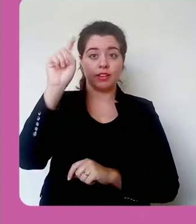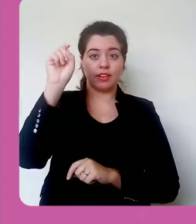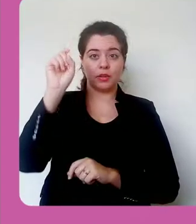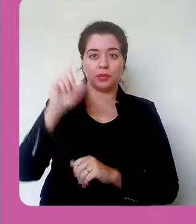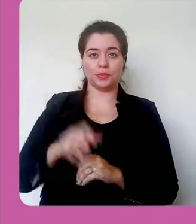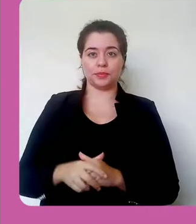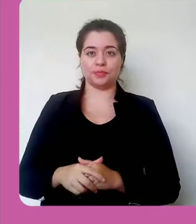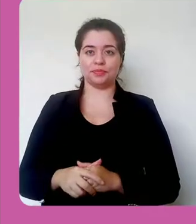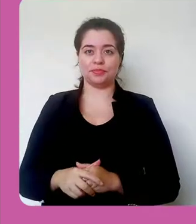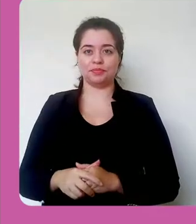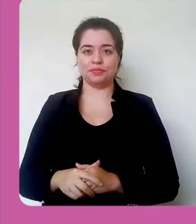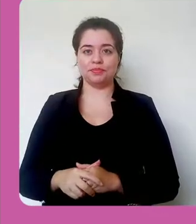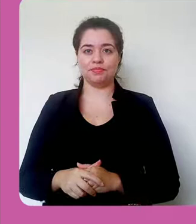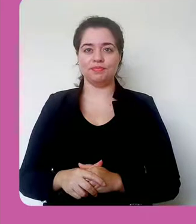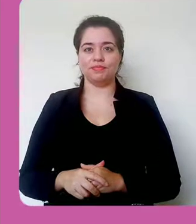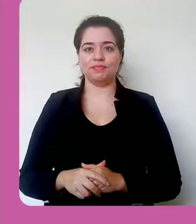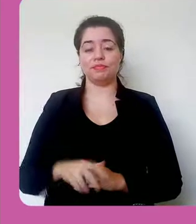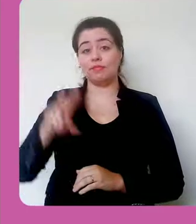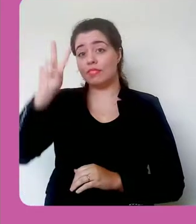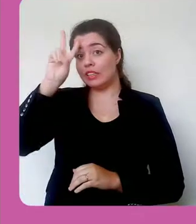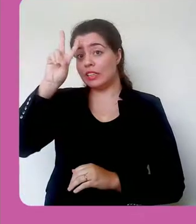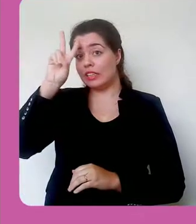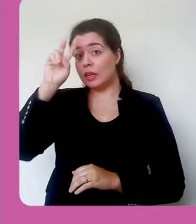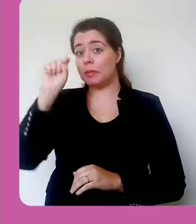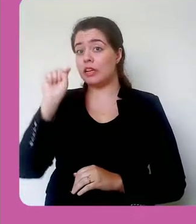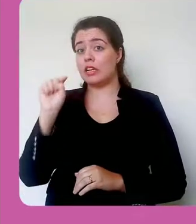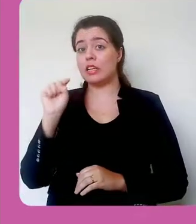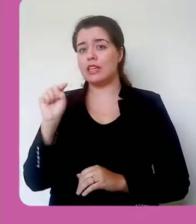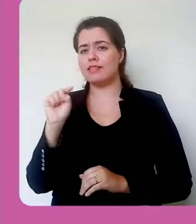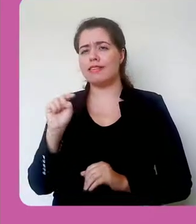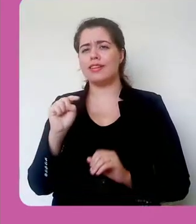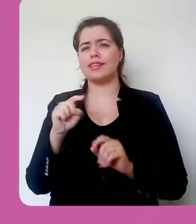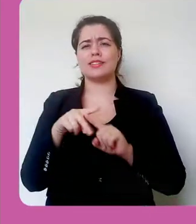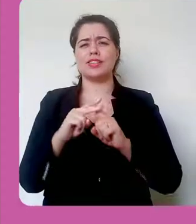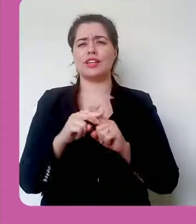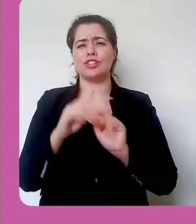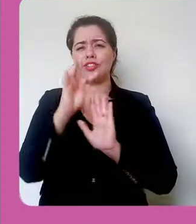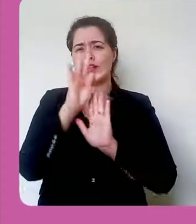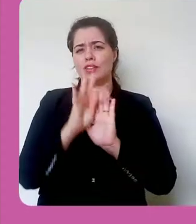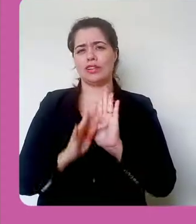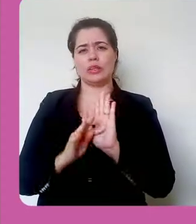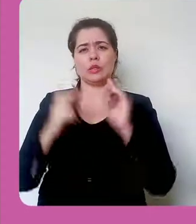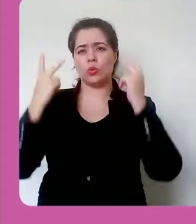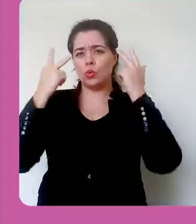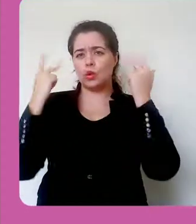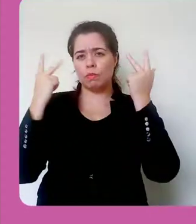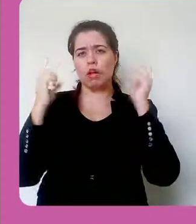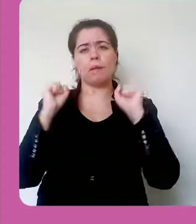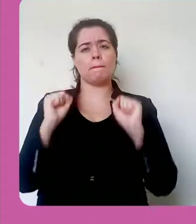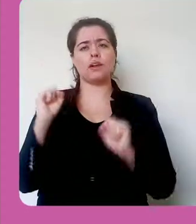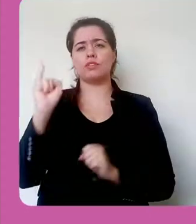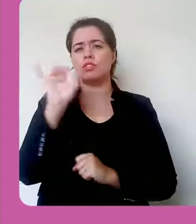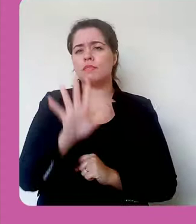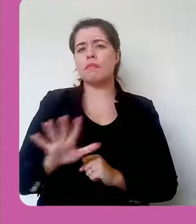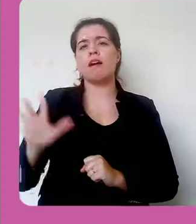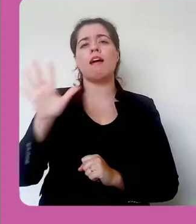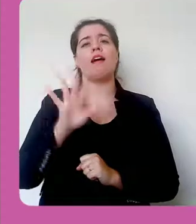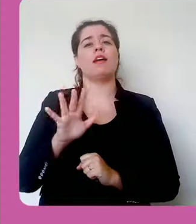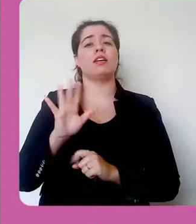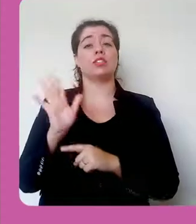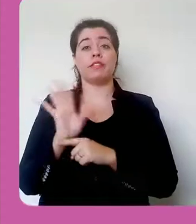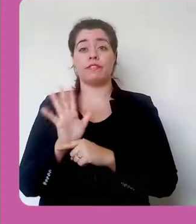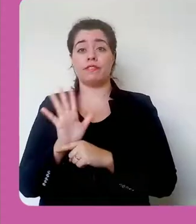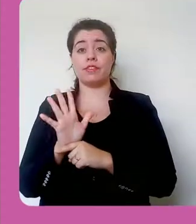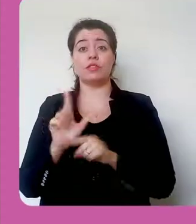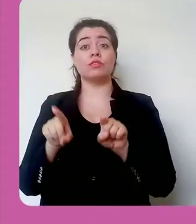um editor de texto que a gente conhece, né? Então, você pode colocar imagens, pode colocar vídeos, pode colocar, inclusive, arquivos. Aqui. Né?